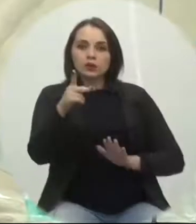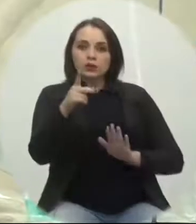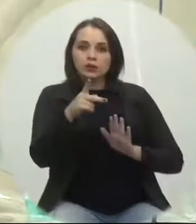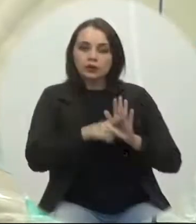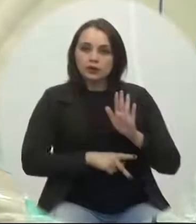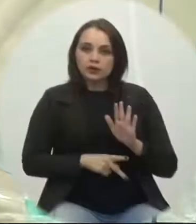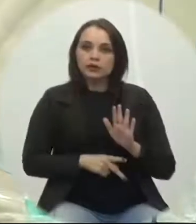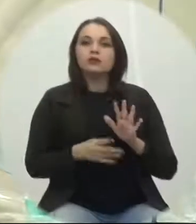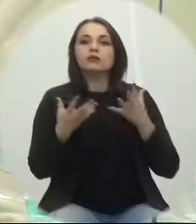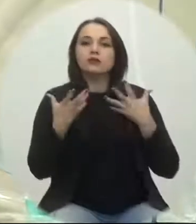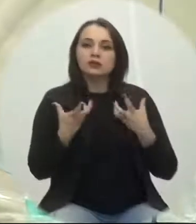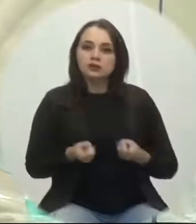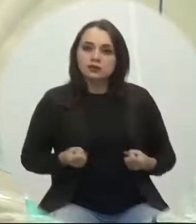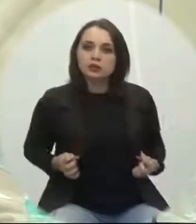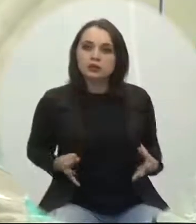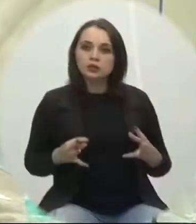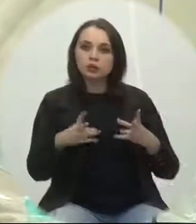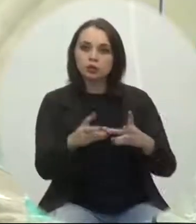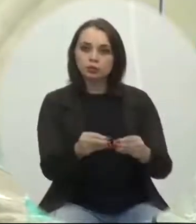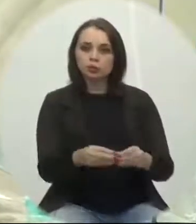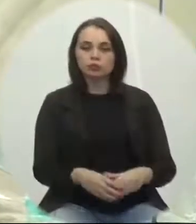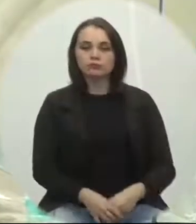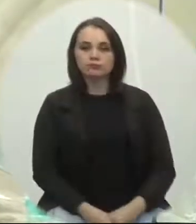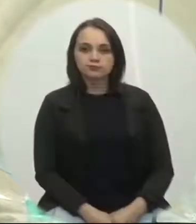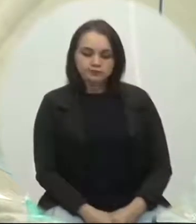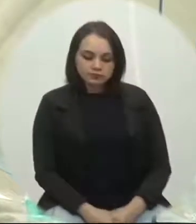foi aprovado por unanimidade